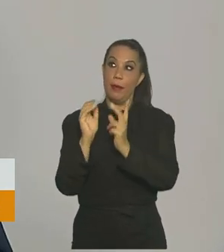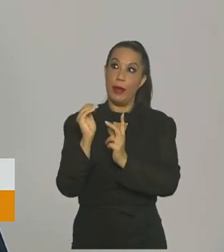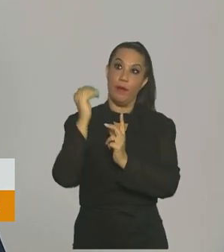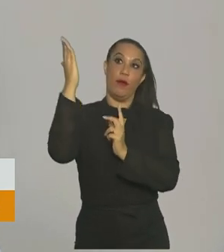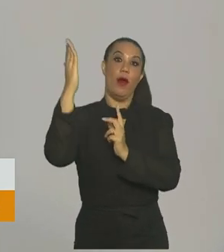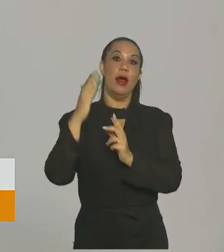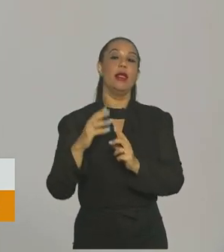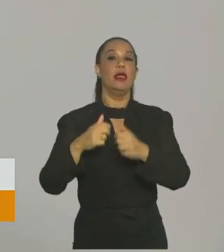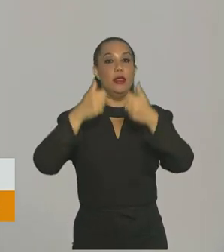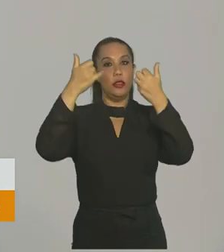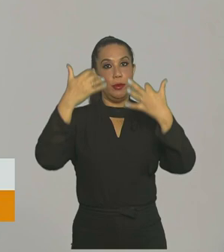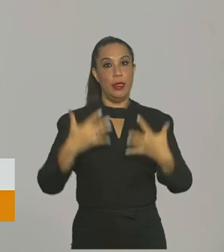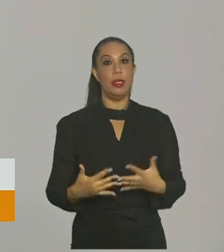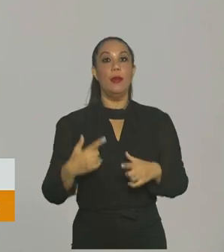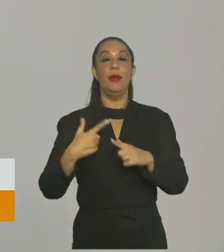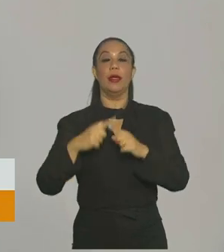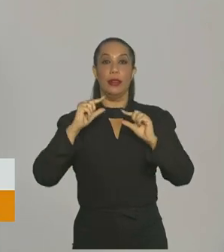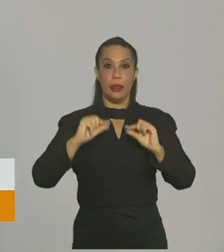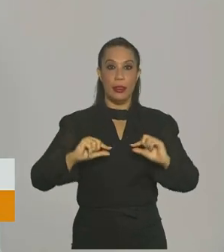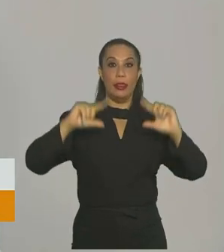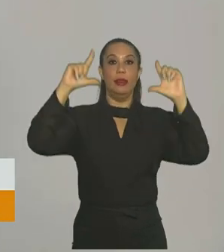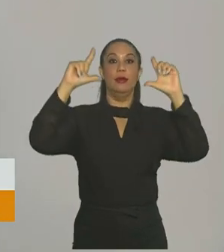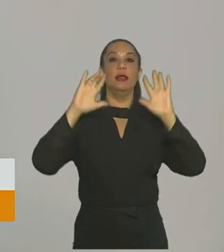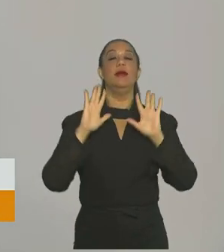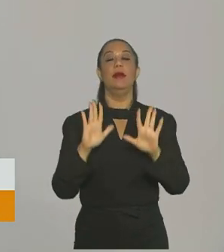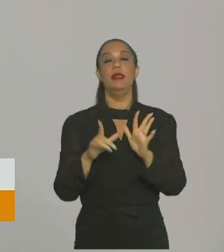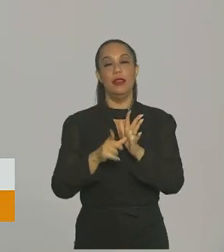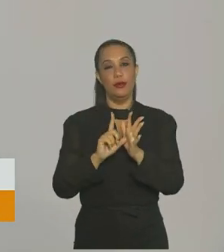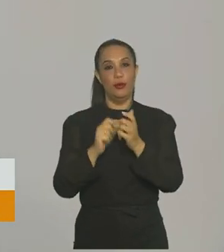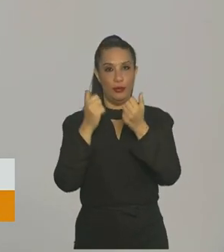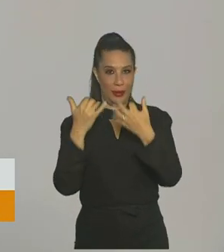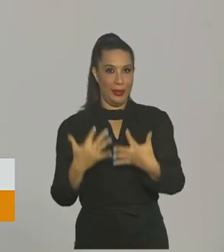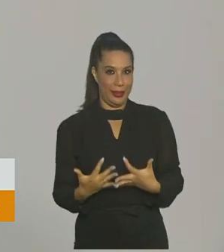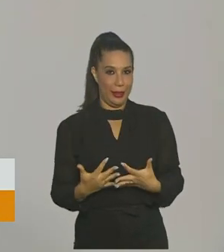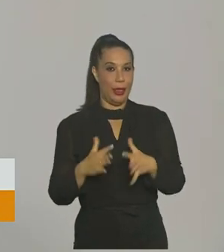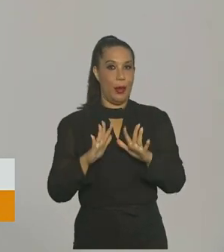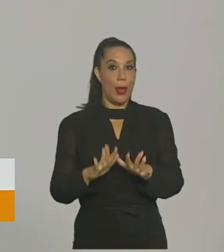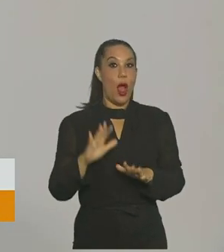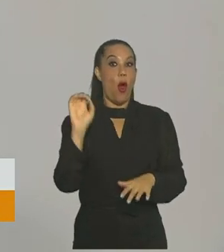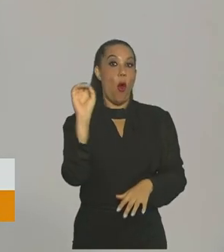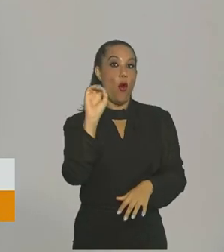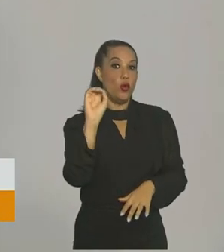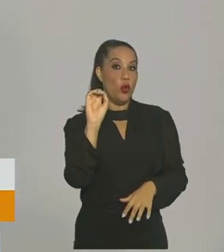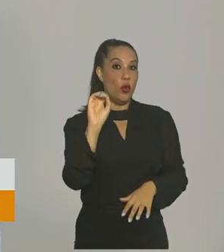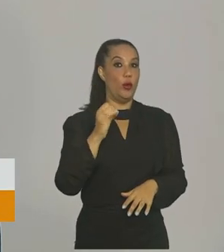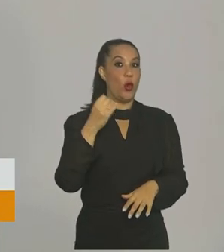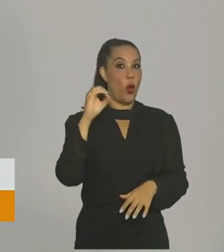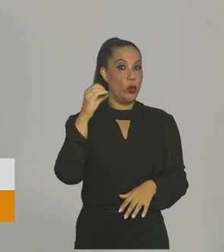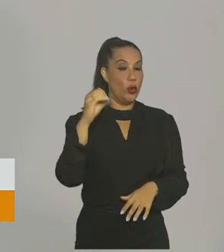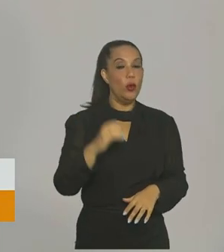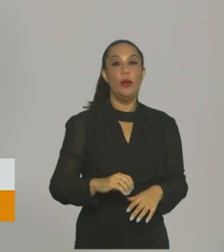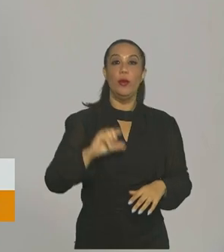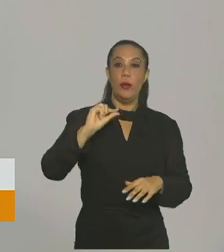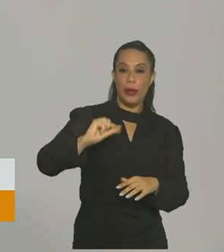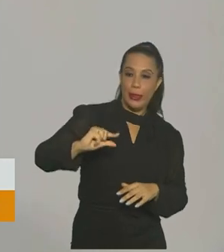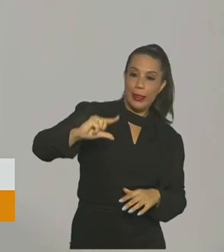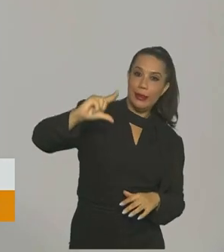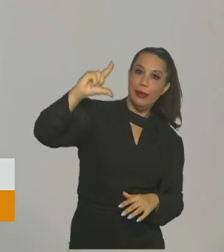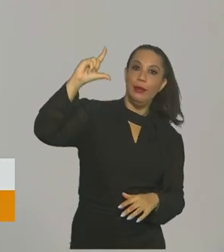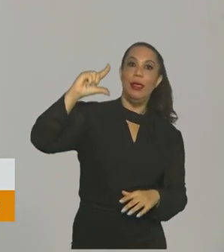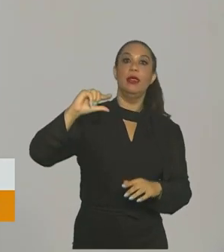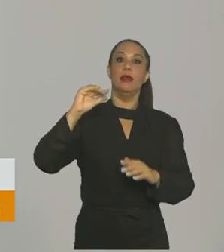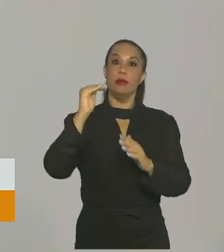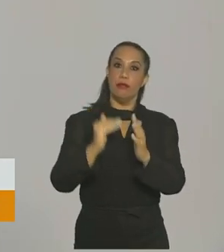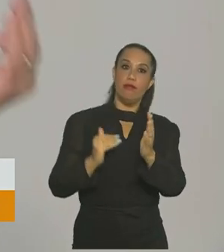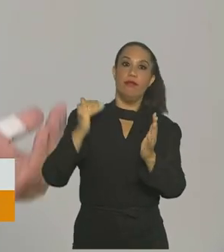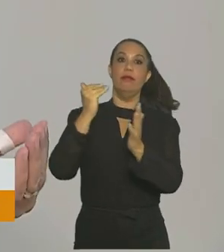explicam por que elas estão em pleno crescimento. E como eu mencionei para você, em outubro, a taxa de crescimento ainda é